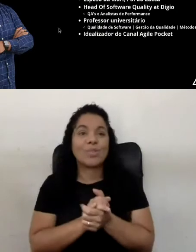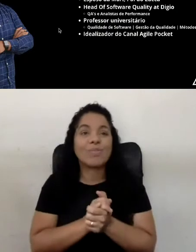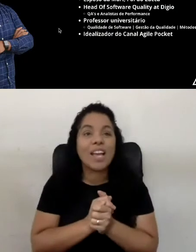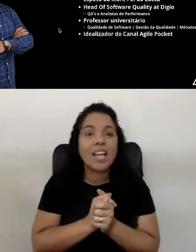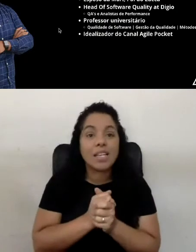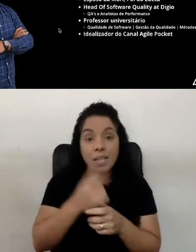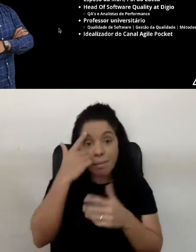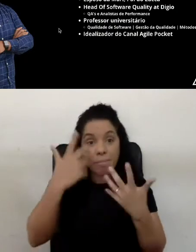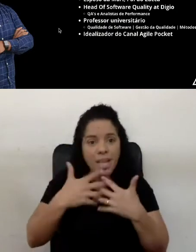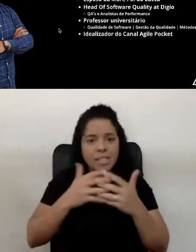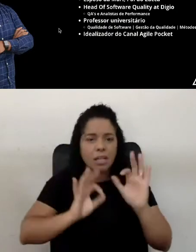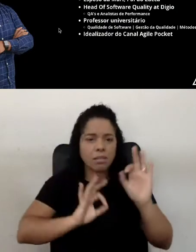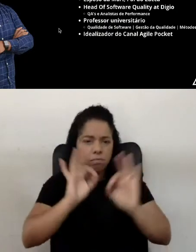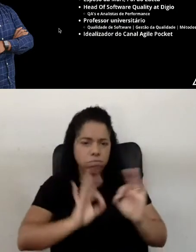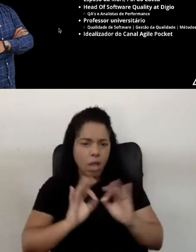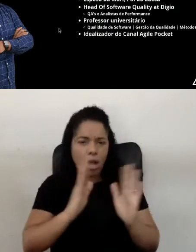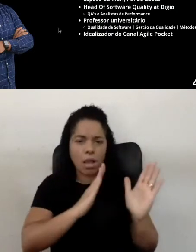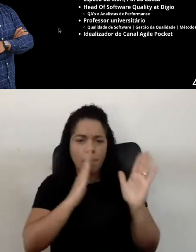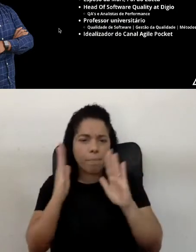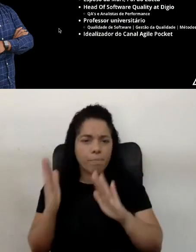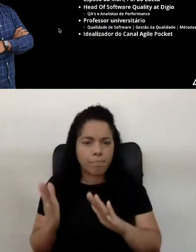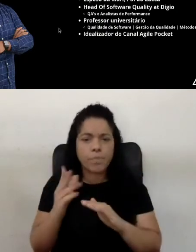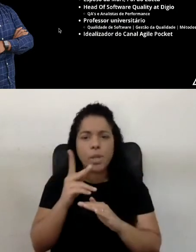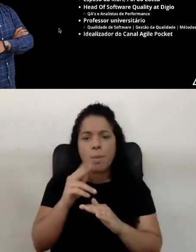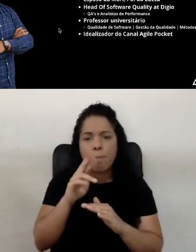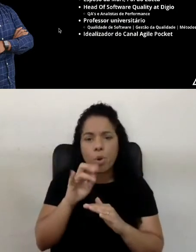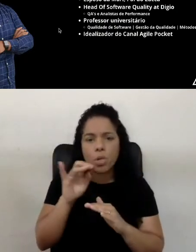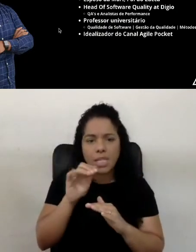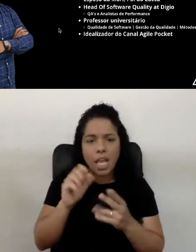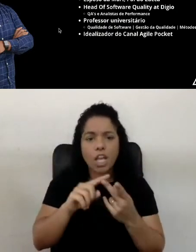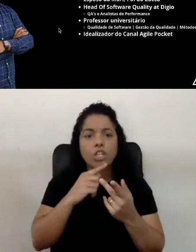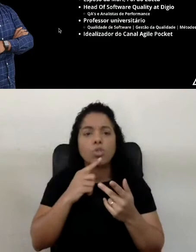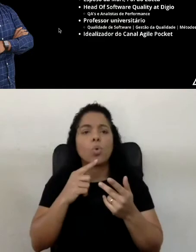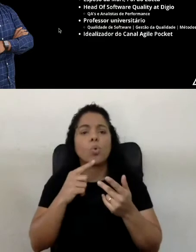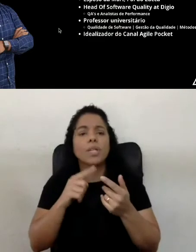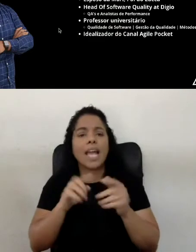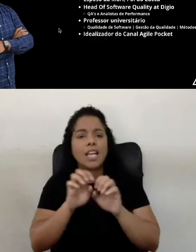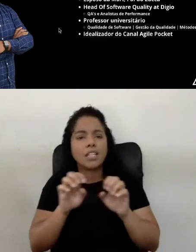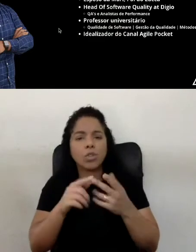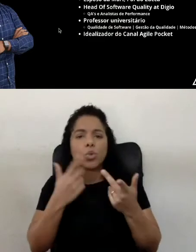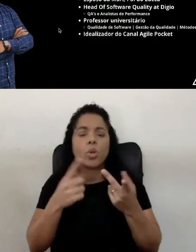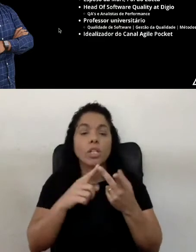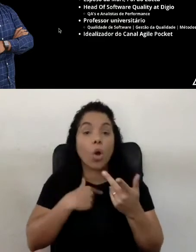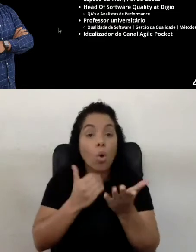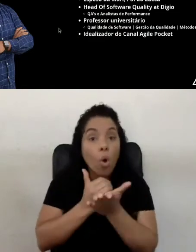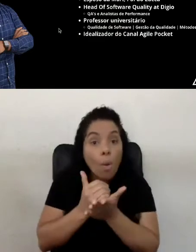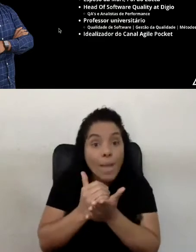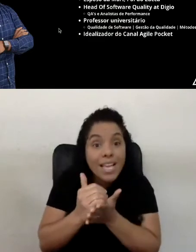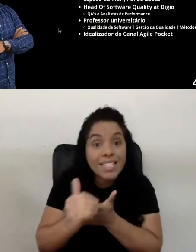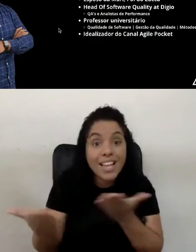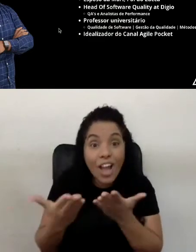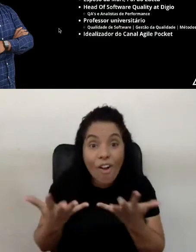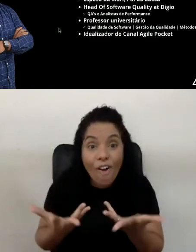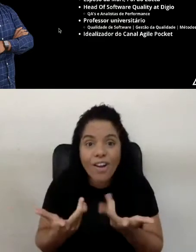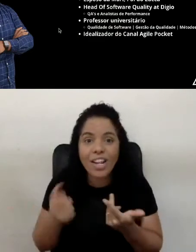Pensando em estrutura, em processos. E nesse caso, eu estou ajudando a construir do zero uma área de qualidade de